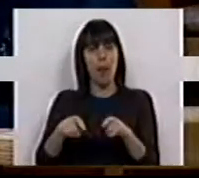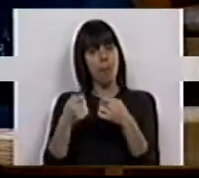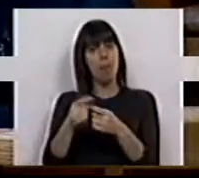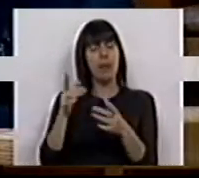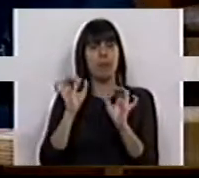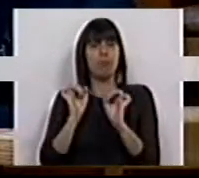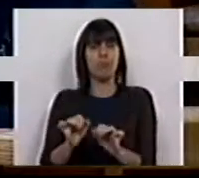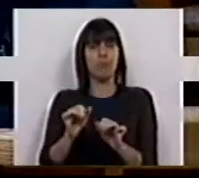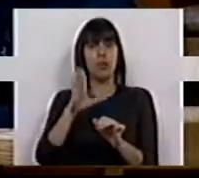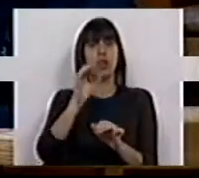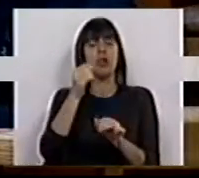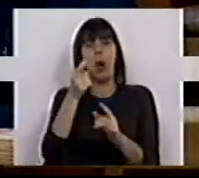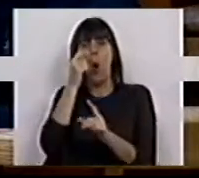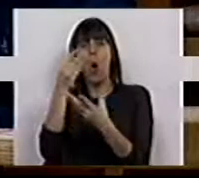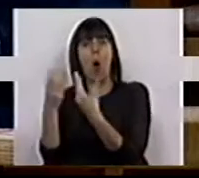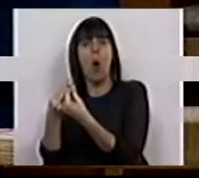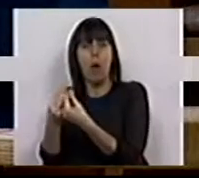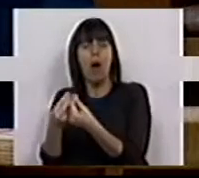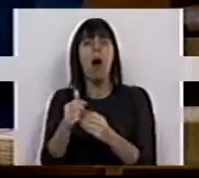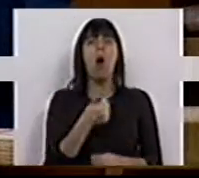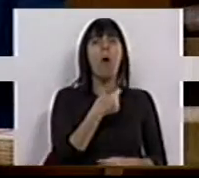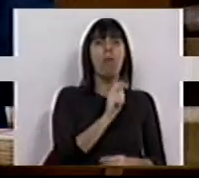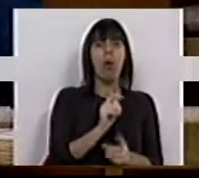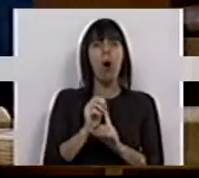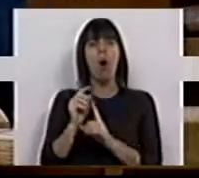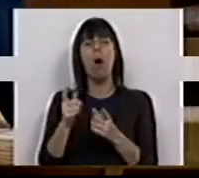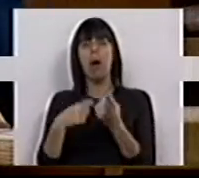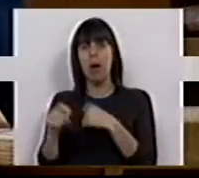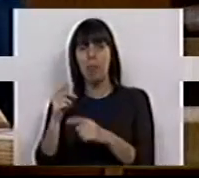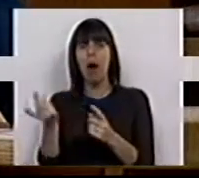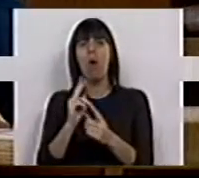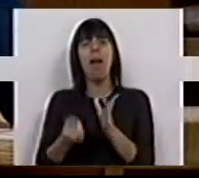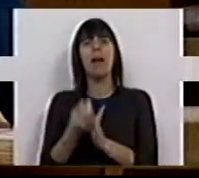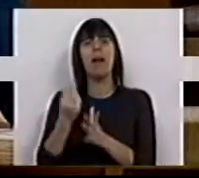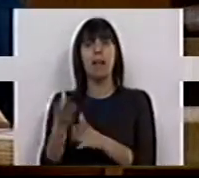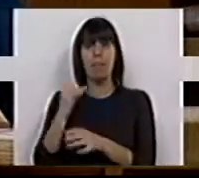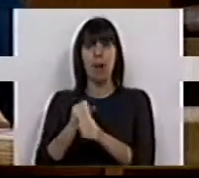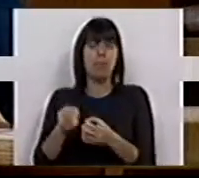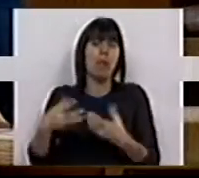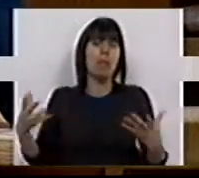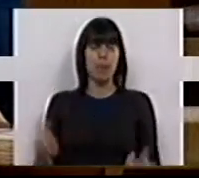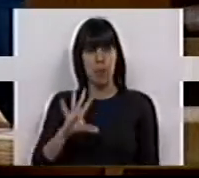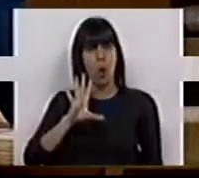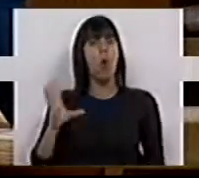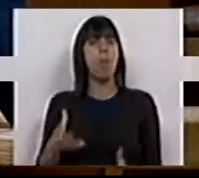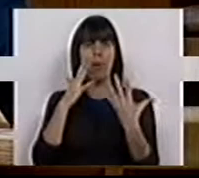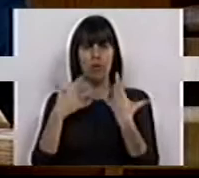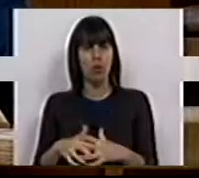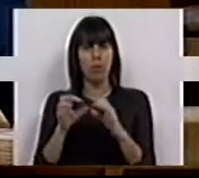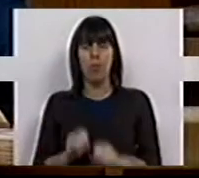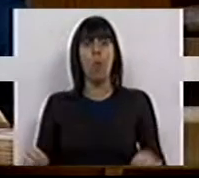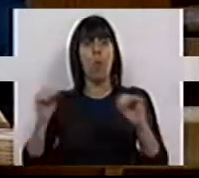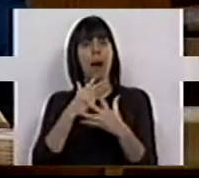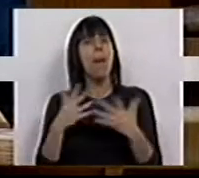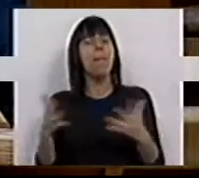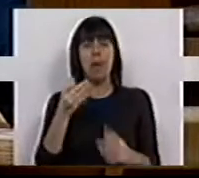partidos do arco Jobs for the Boys, se é o bloco ou uma imobiliária quem cria mais emprego. O país não tem dúvidas.